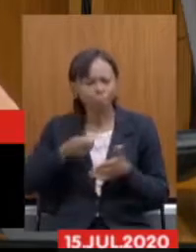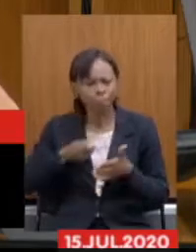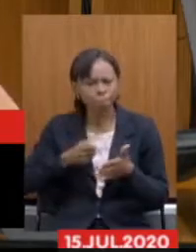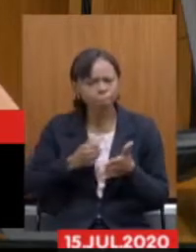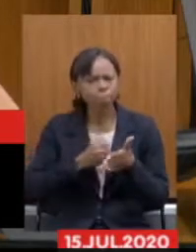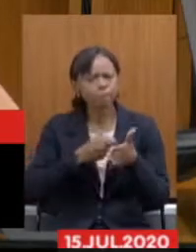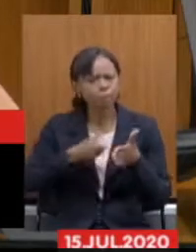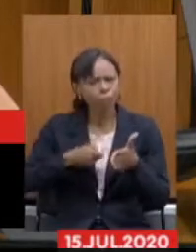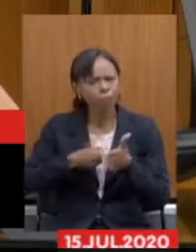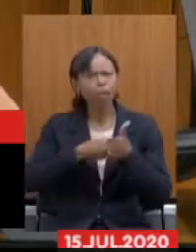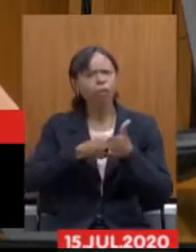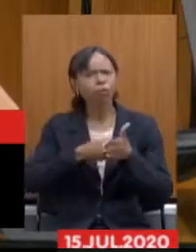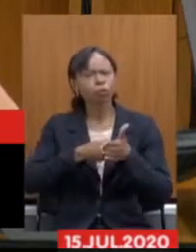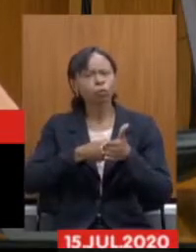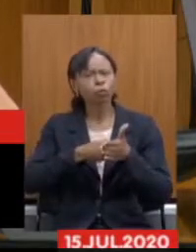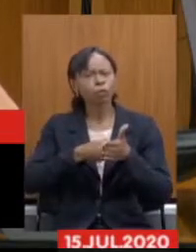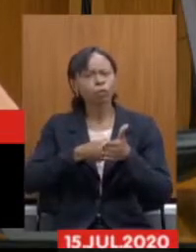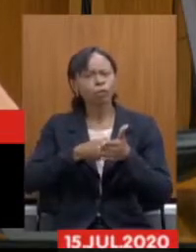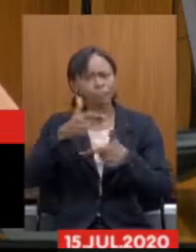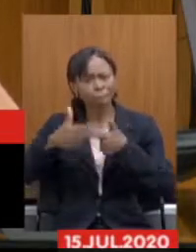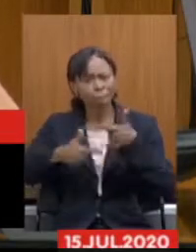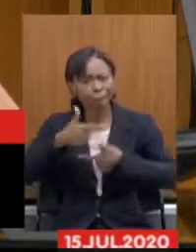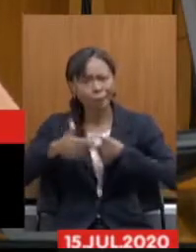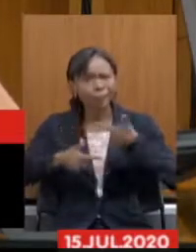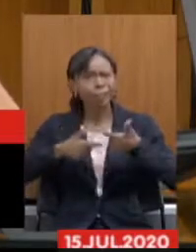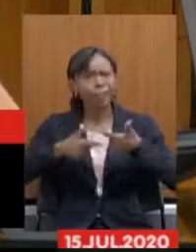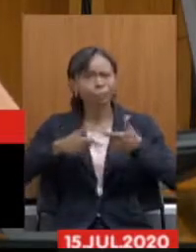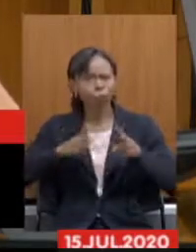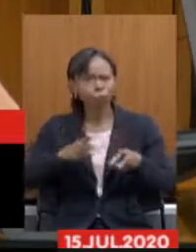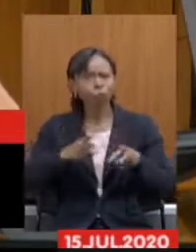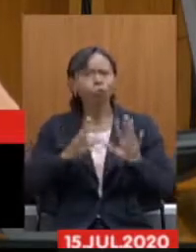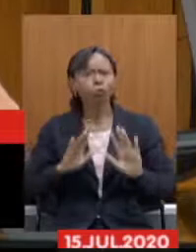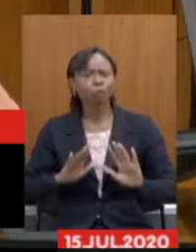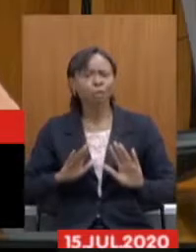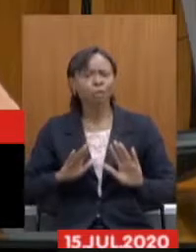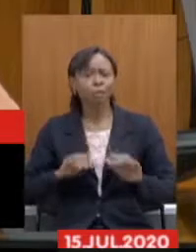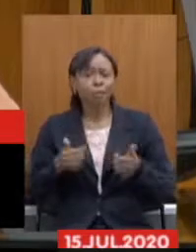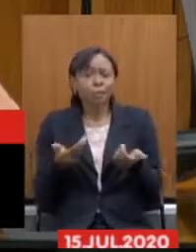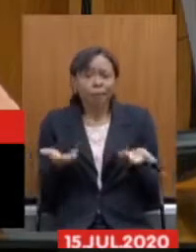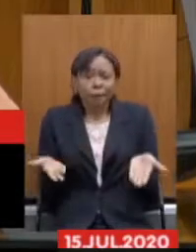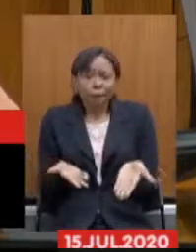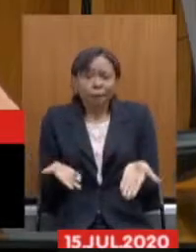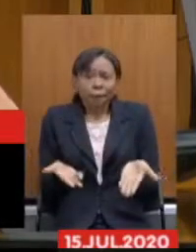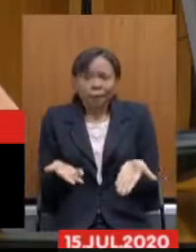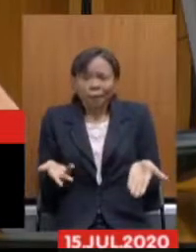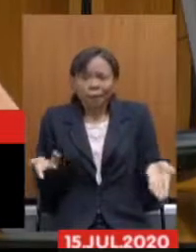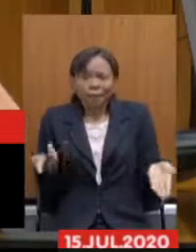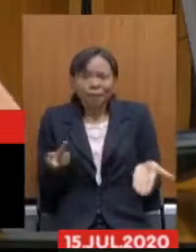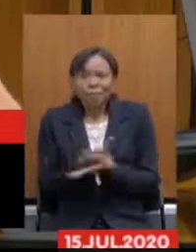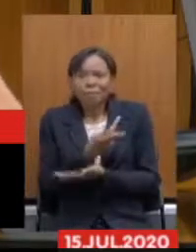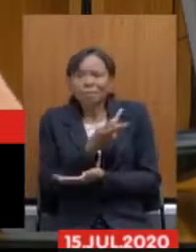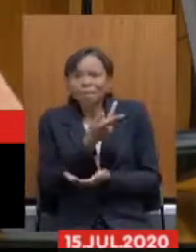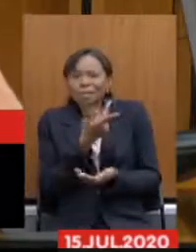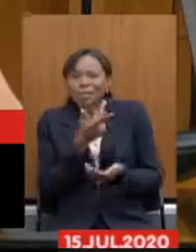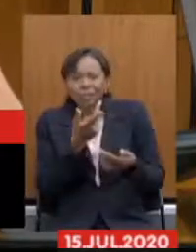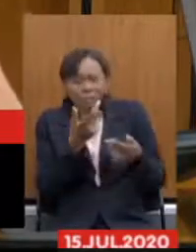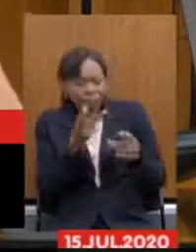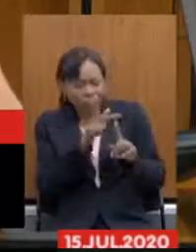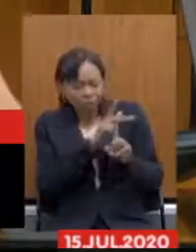e estão agora tendo esse presente de grego por parte do governo